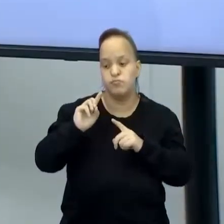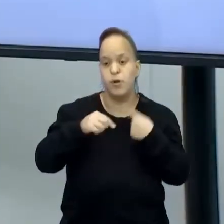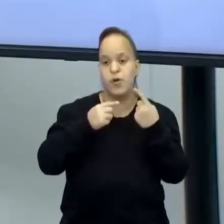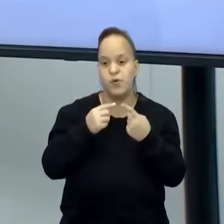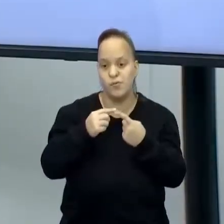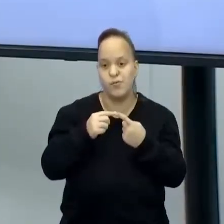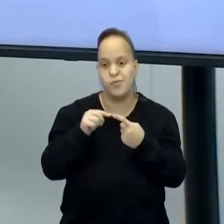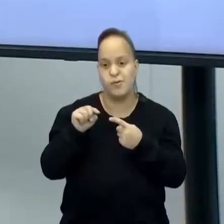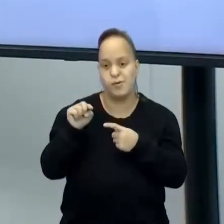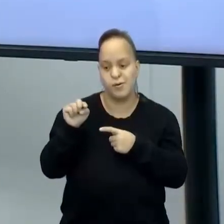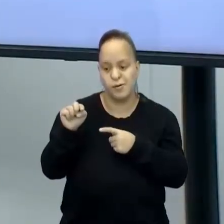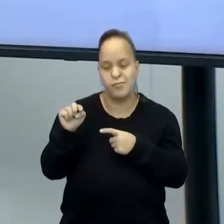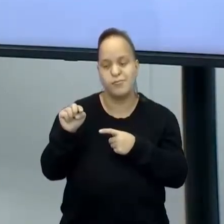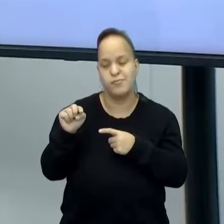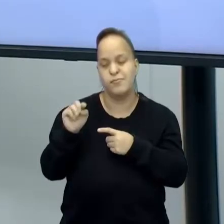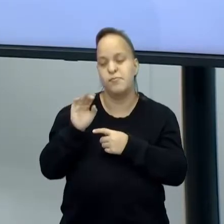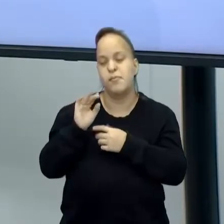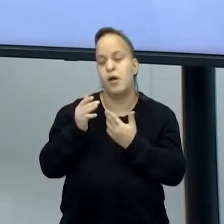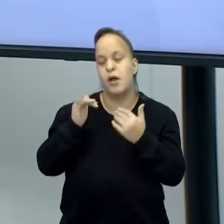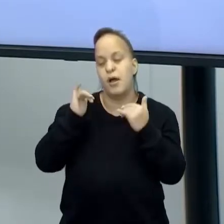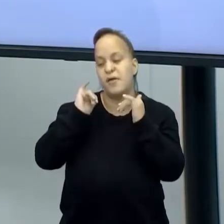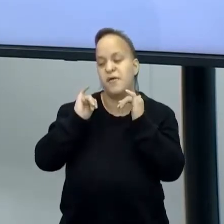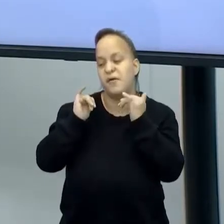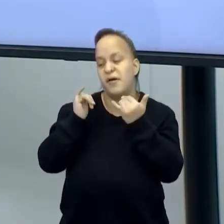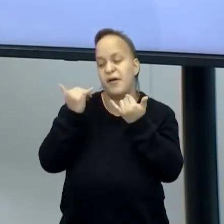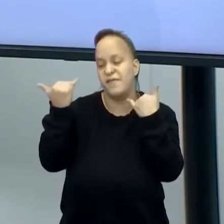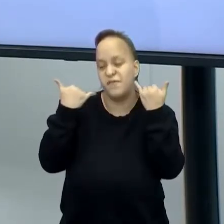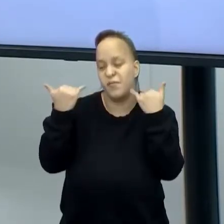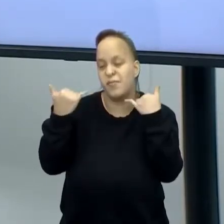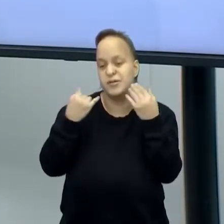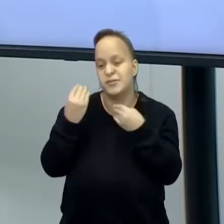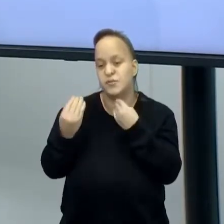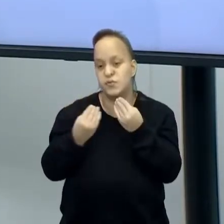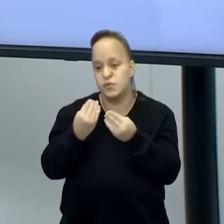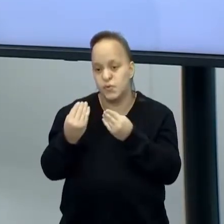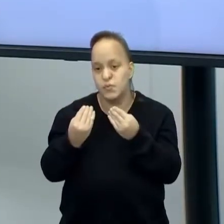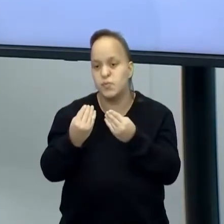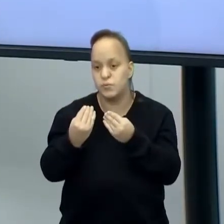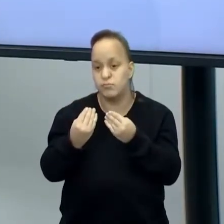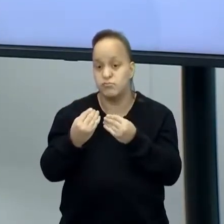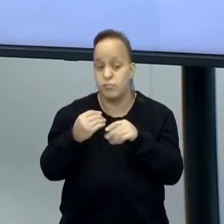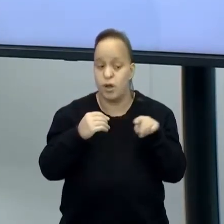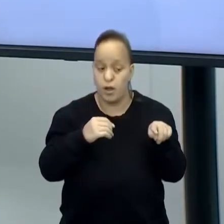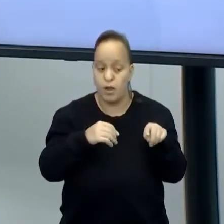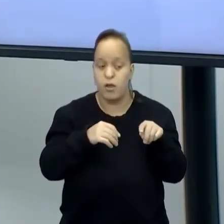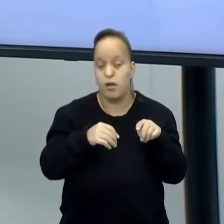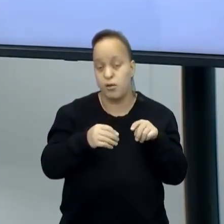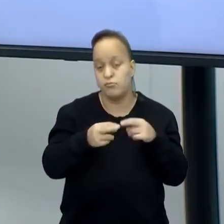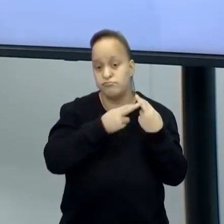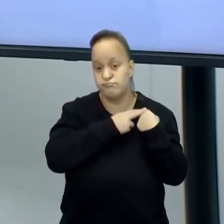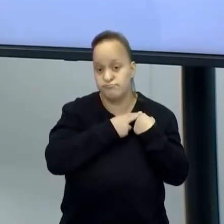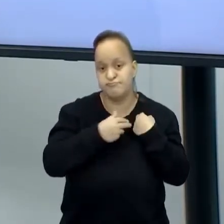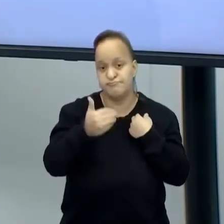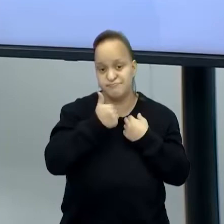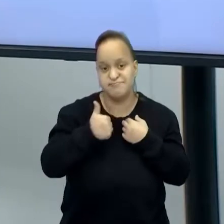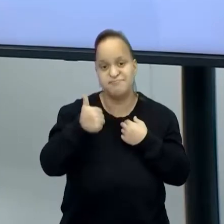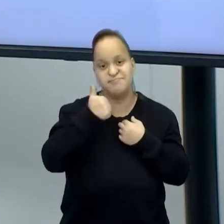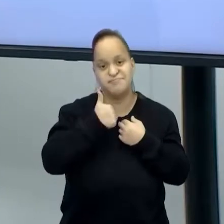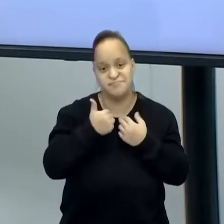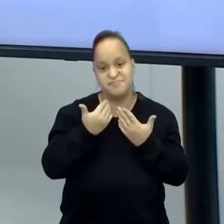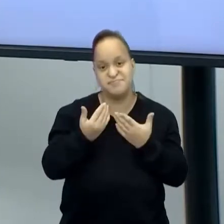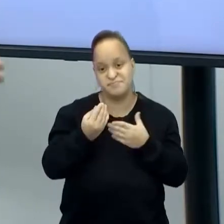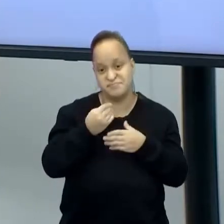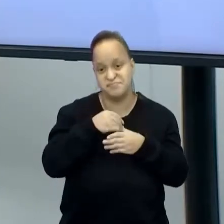da tecnologia da informação. Voltado para o TI, né? E dentro, o Igor comemorando.